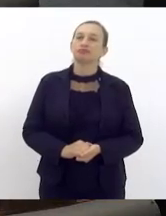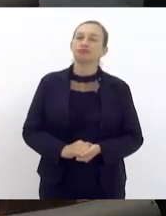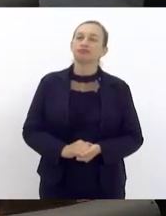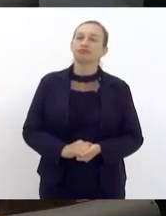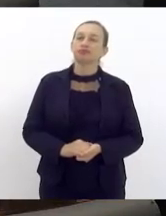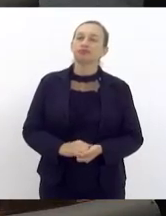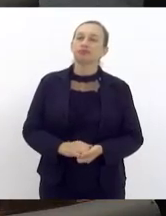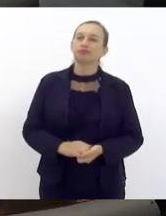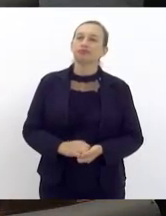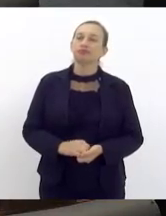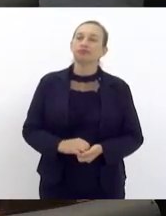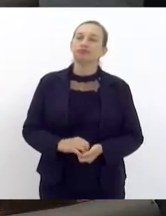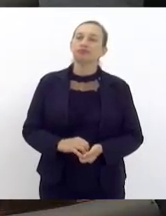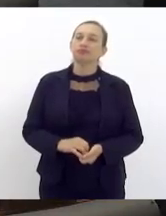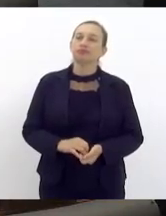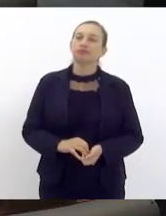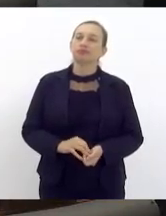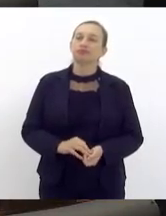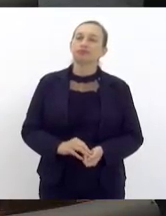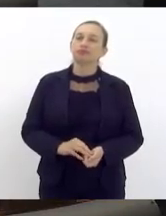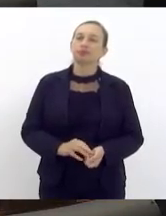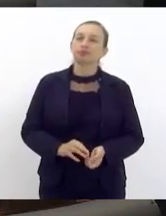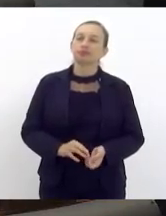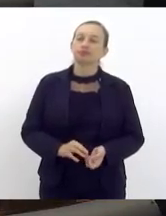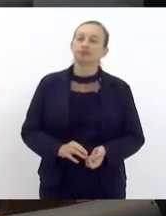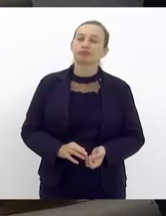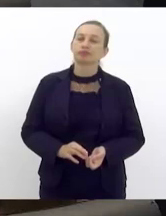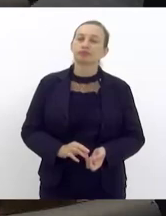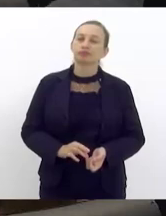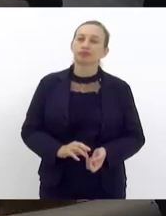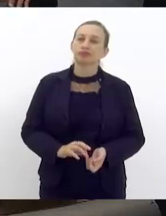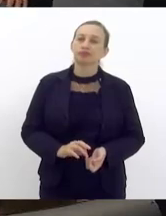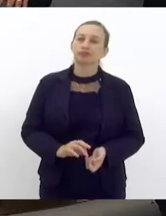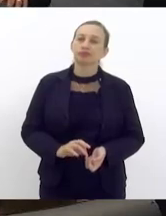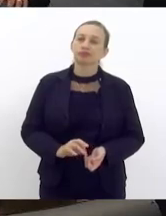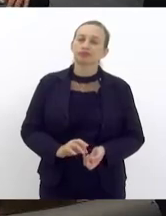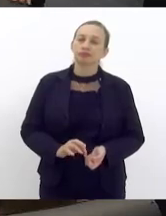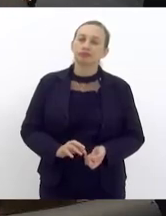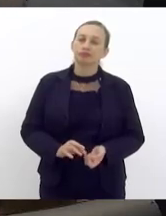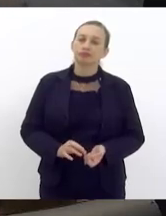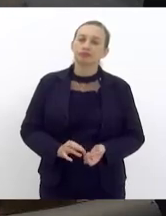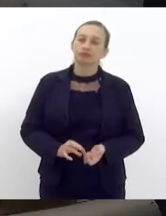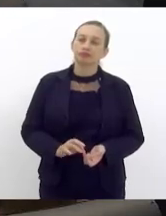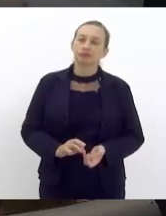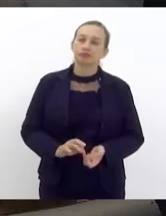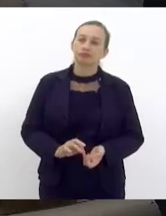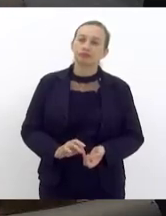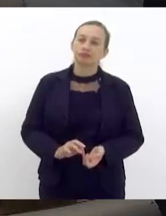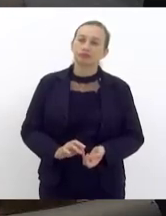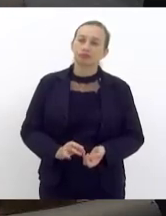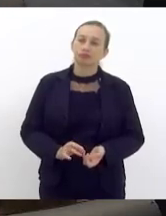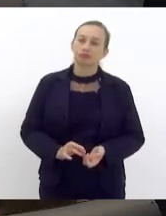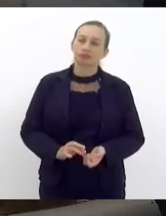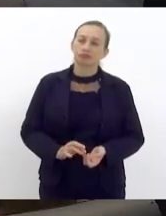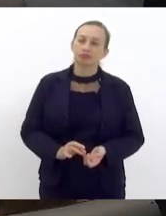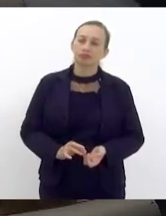não sei não falaram nada não adianta vamos pular vamos pular